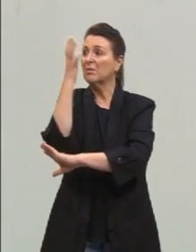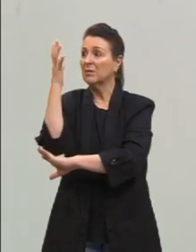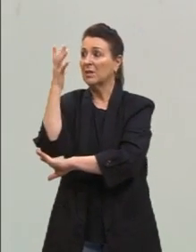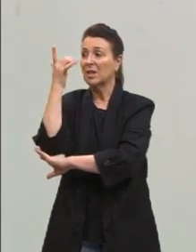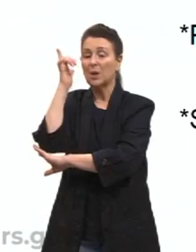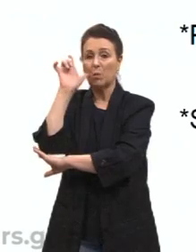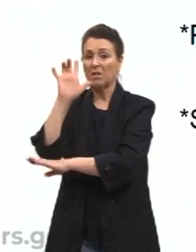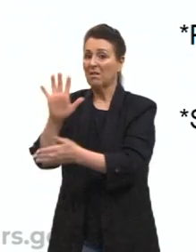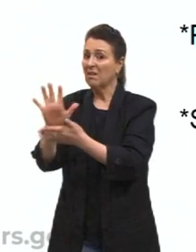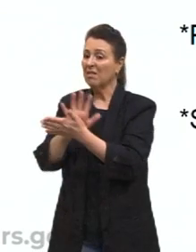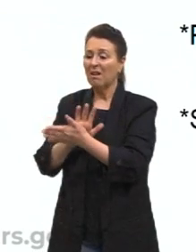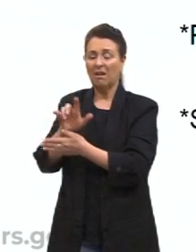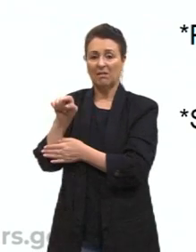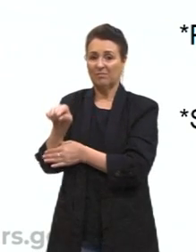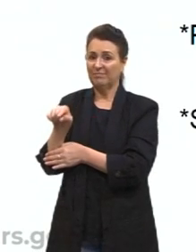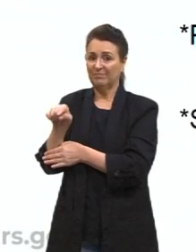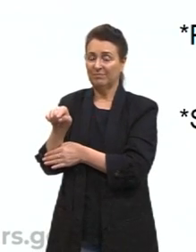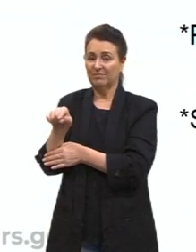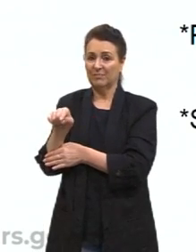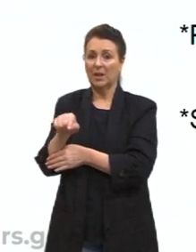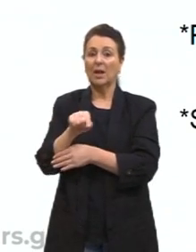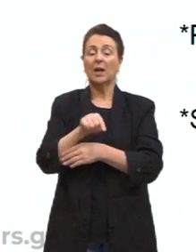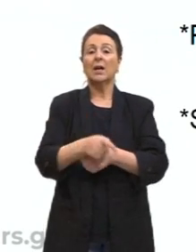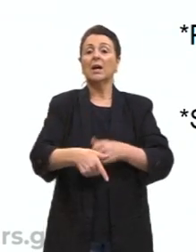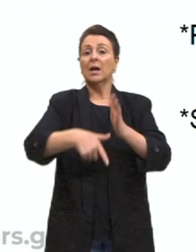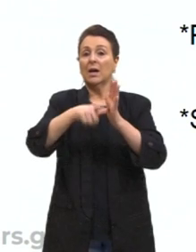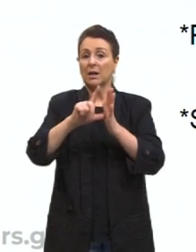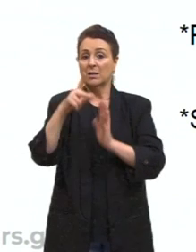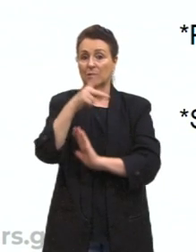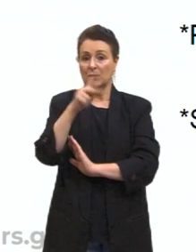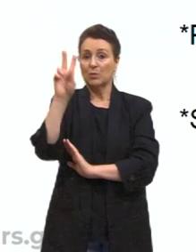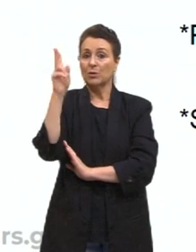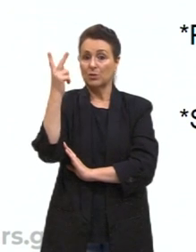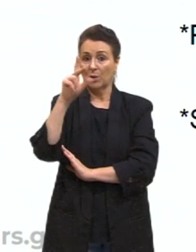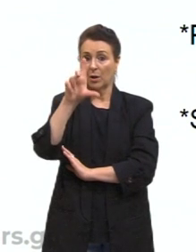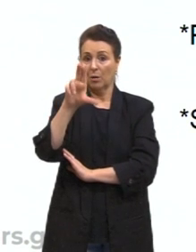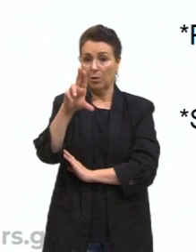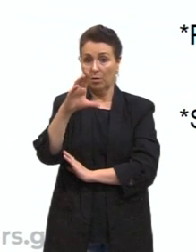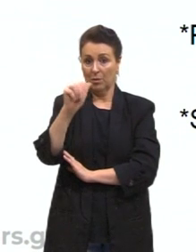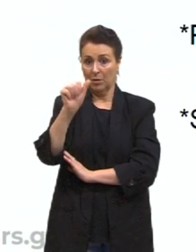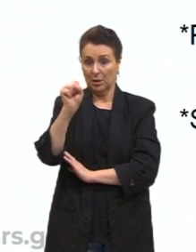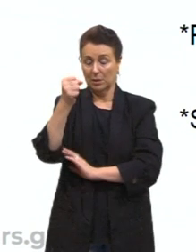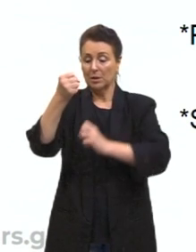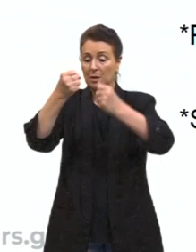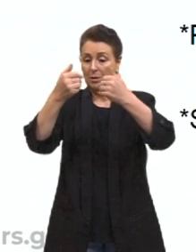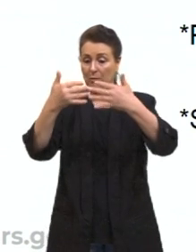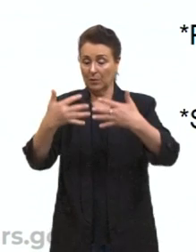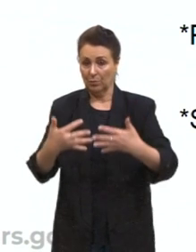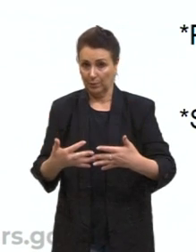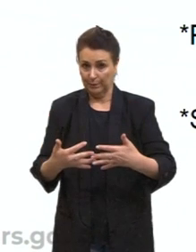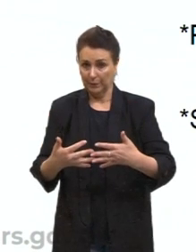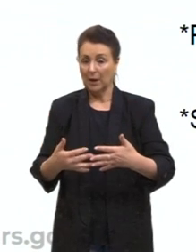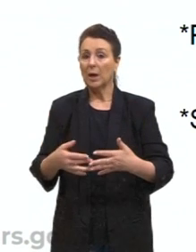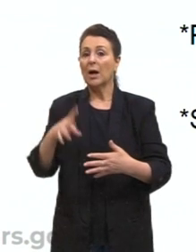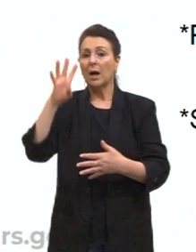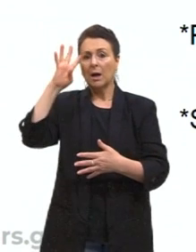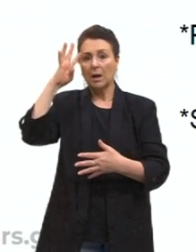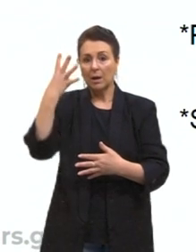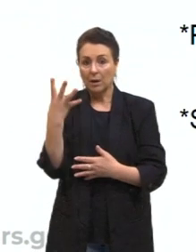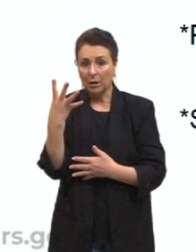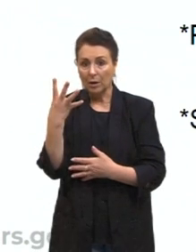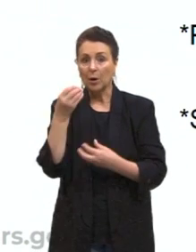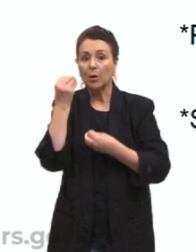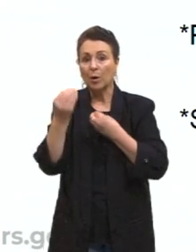isso. Isso que você já mencionou antes, Lucas, e você retorna agora, as soluções são transnacionais.